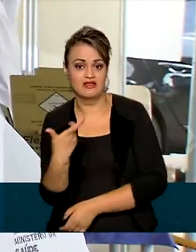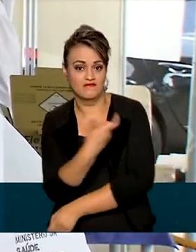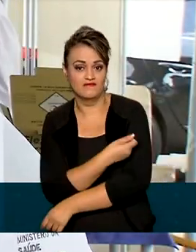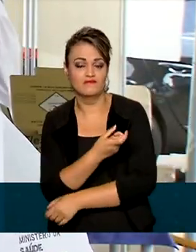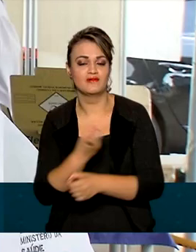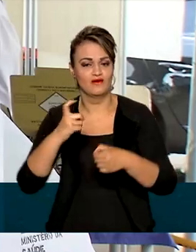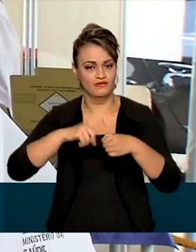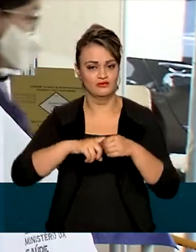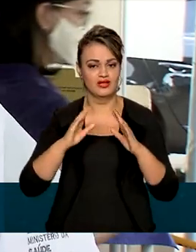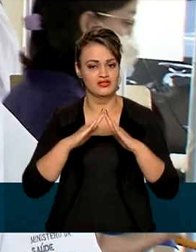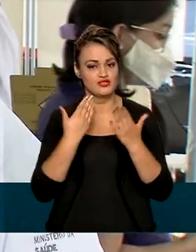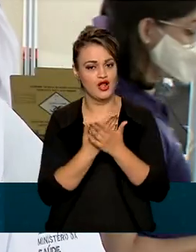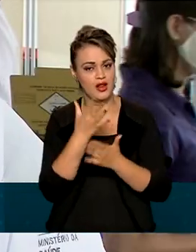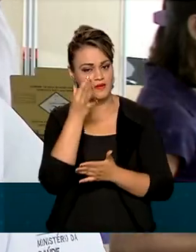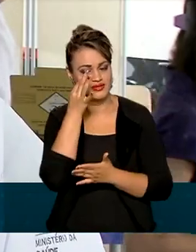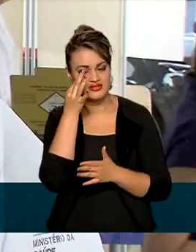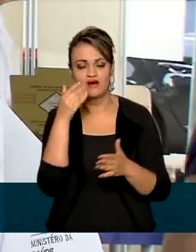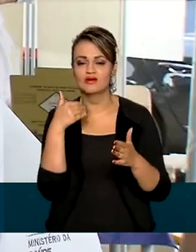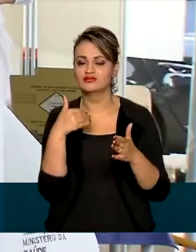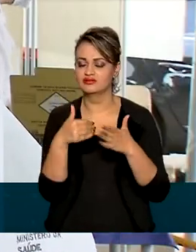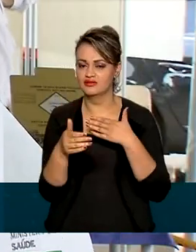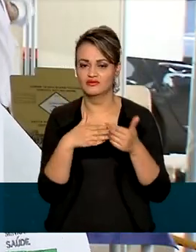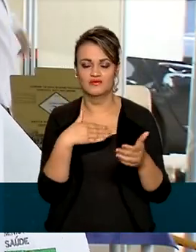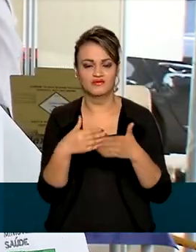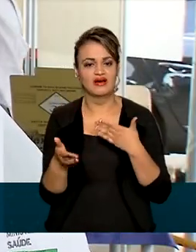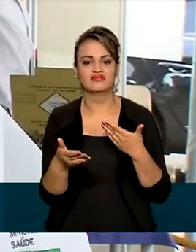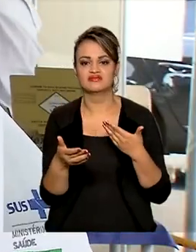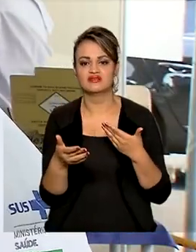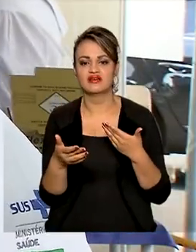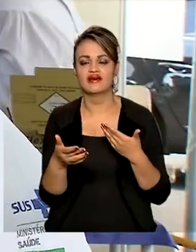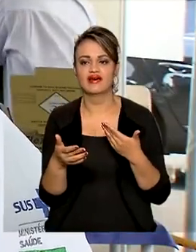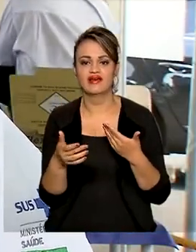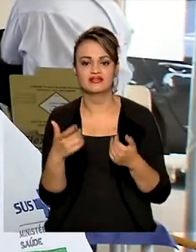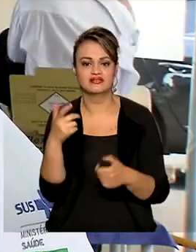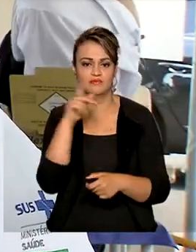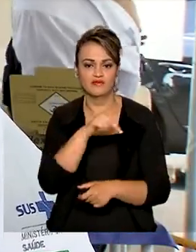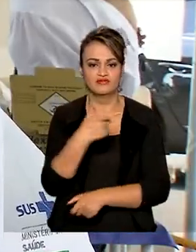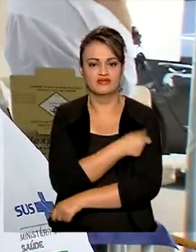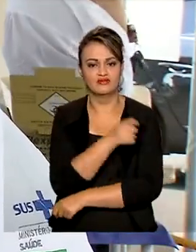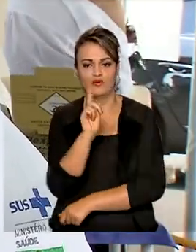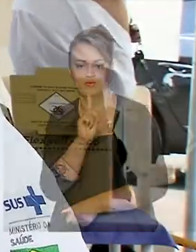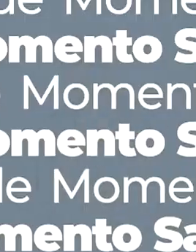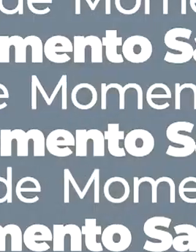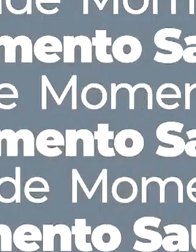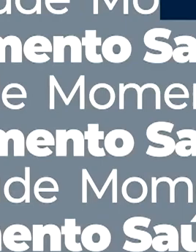volta às aulas, independente da vacinação de professores.